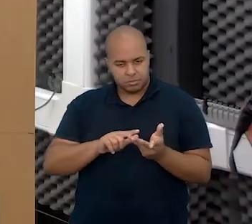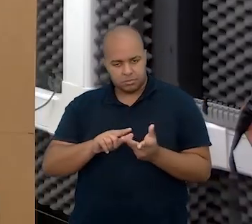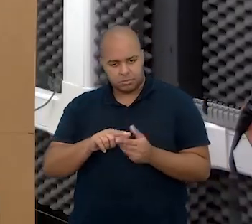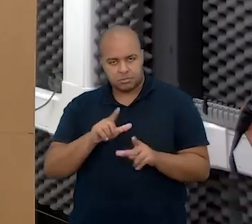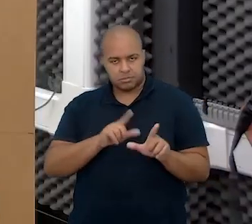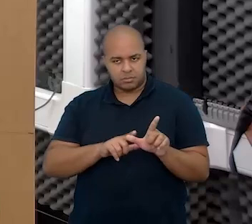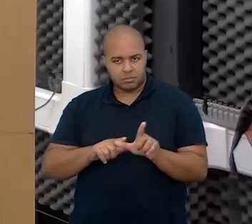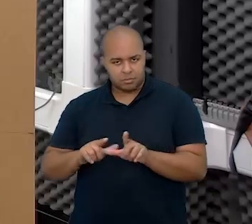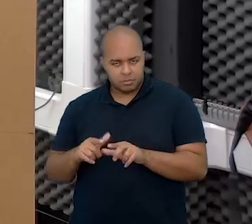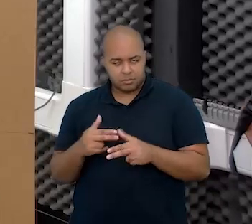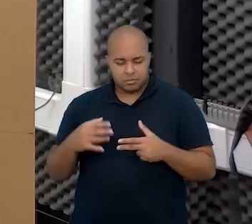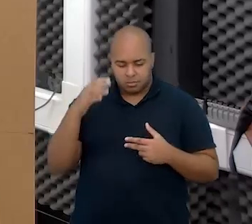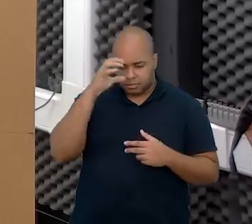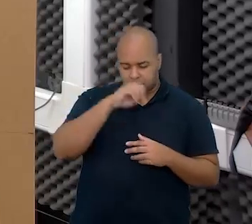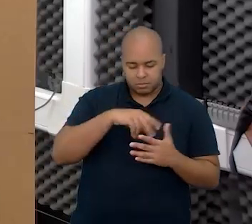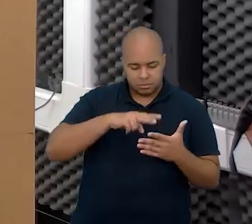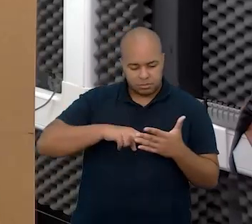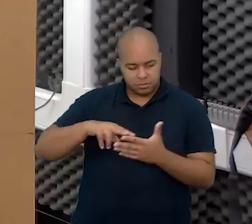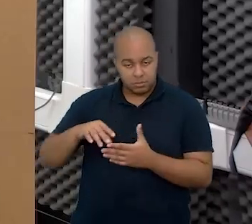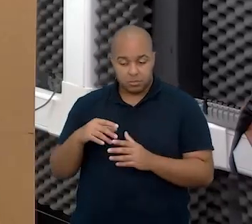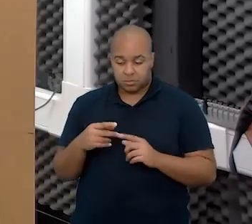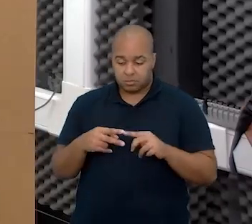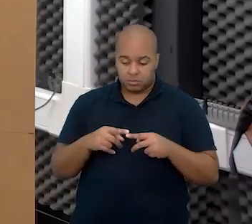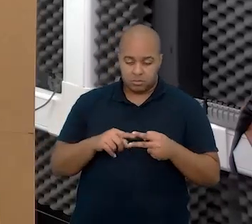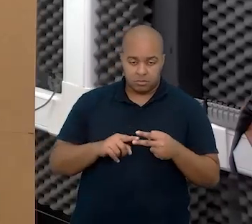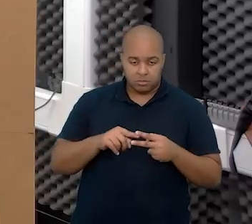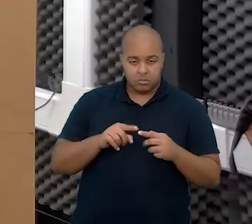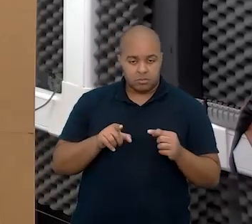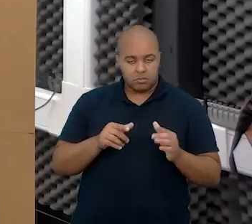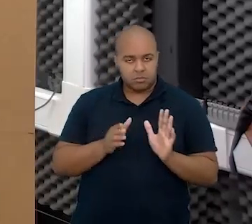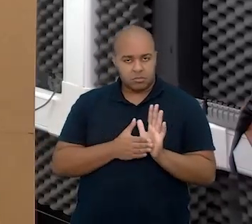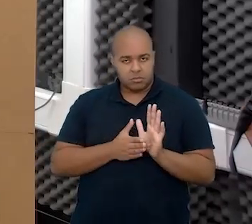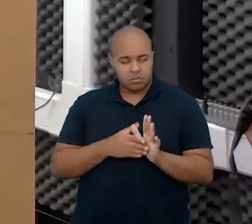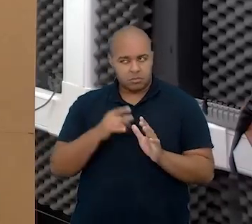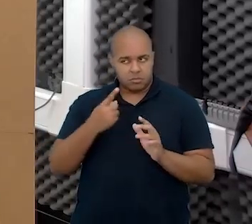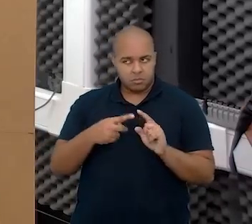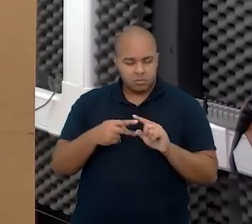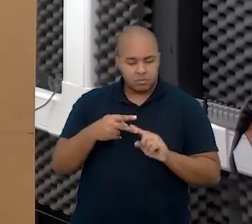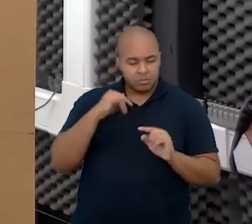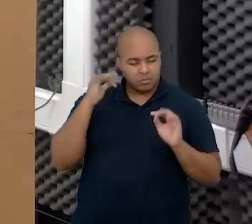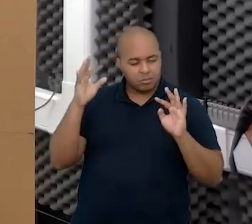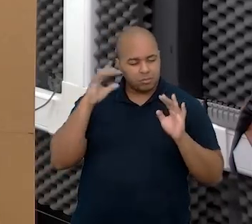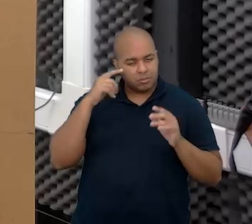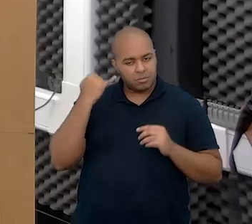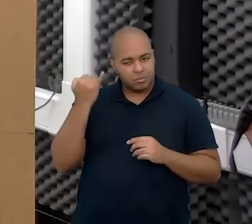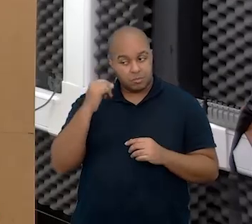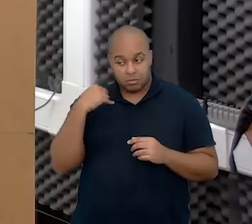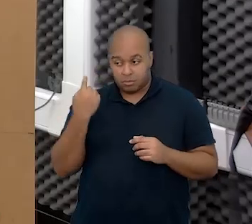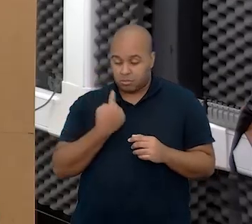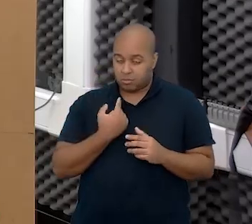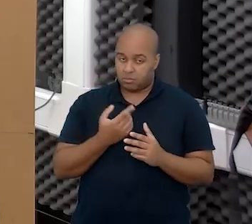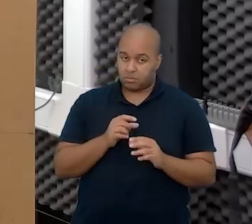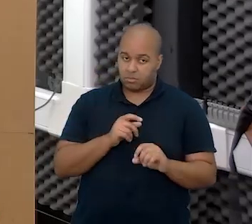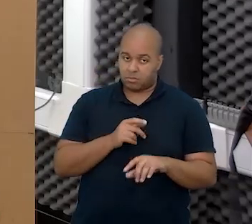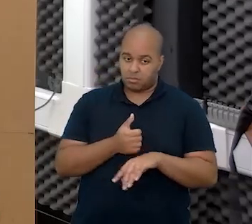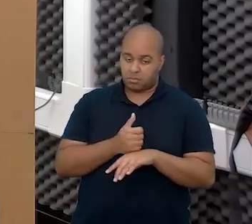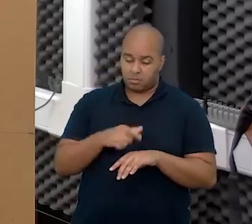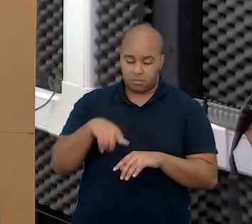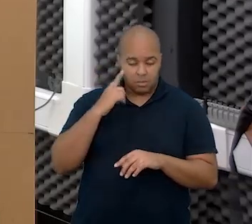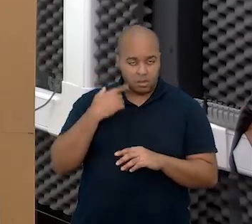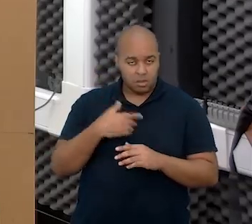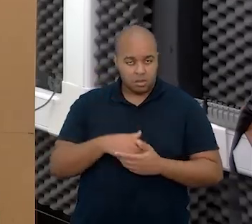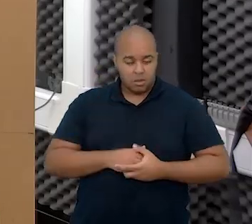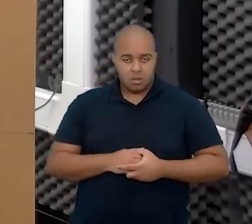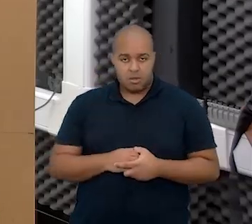letramento, que são duas propostas, dois conceitos, dois movimentos muito importantes para nós, educadores, aqui dos anos